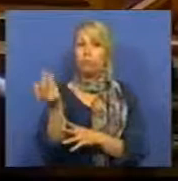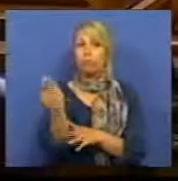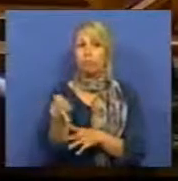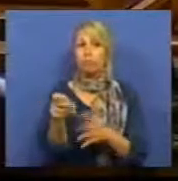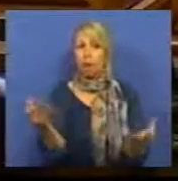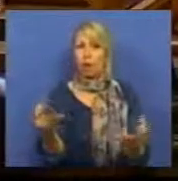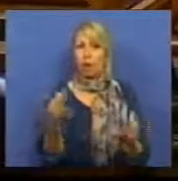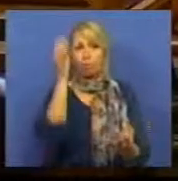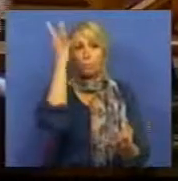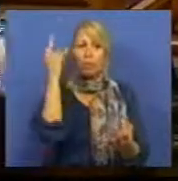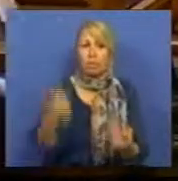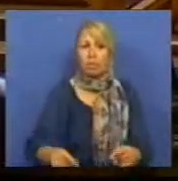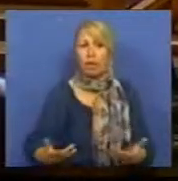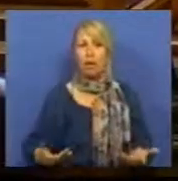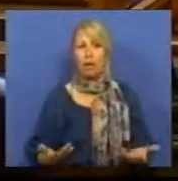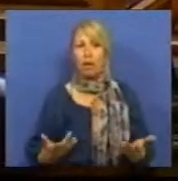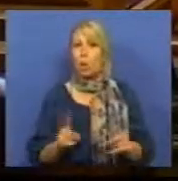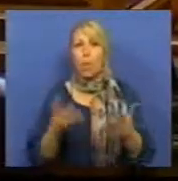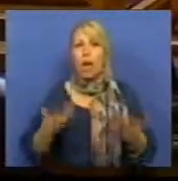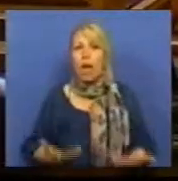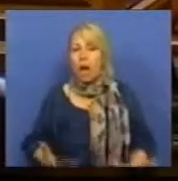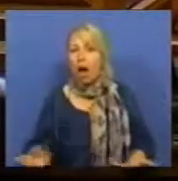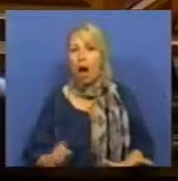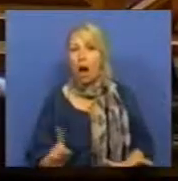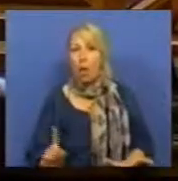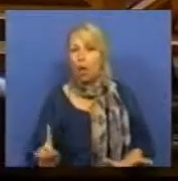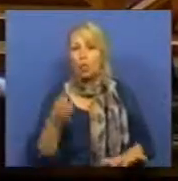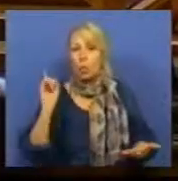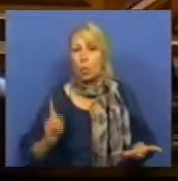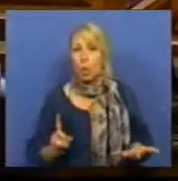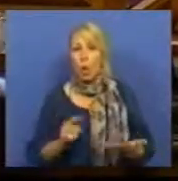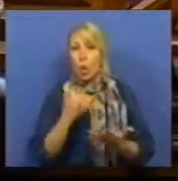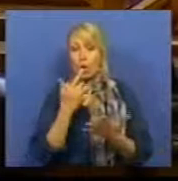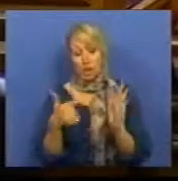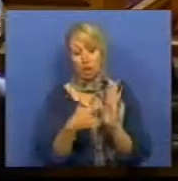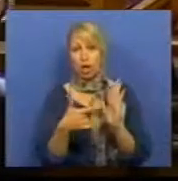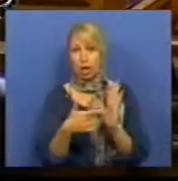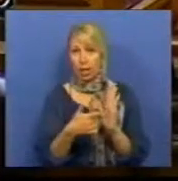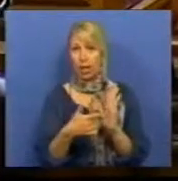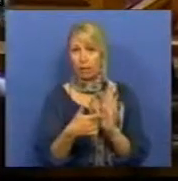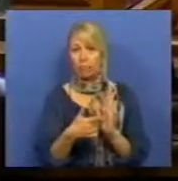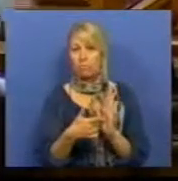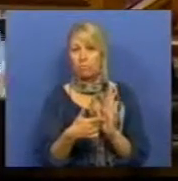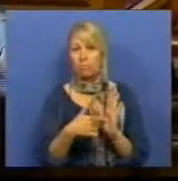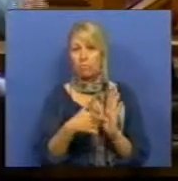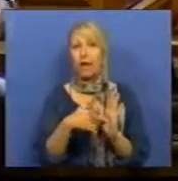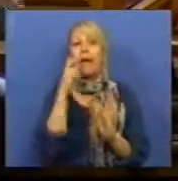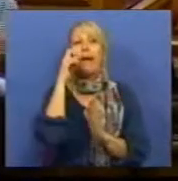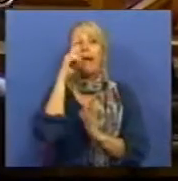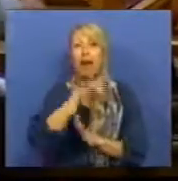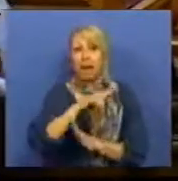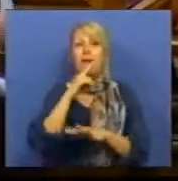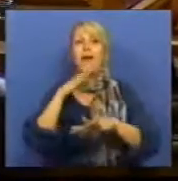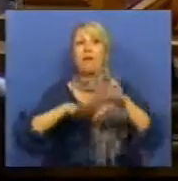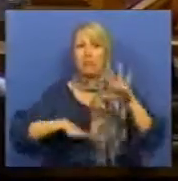corruptivo, não é neste momento. Ou seja, o que se diz aqui é que quem autorizar, ou quem